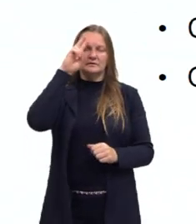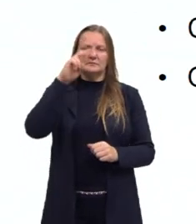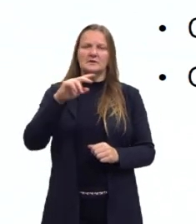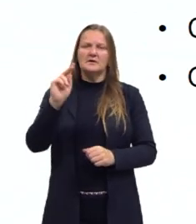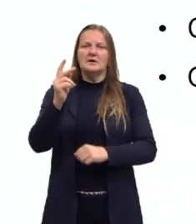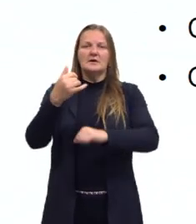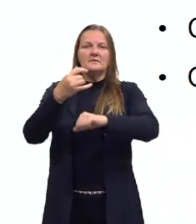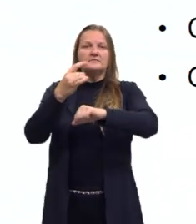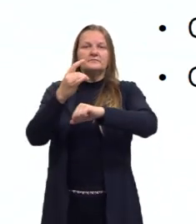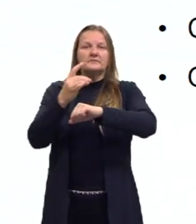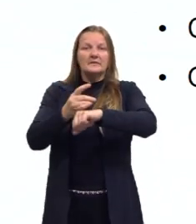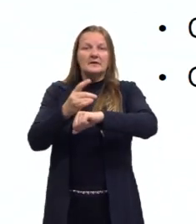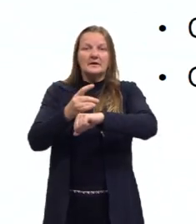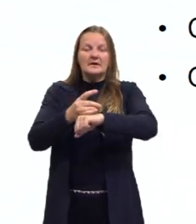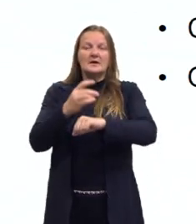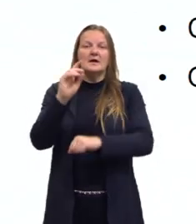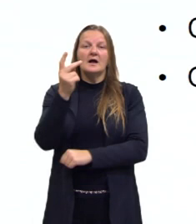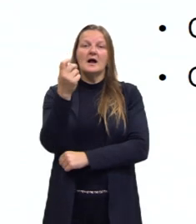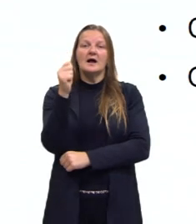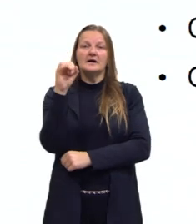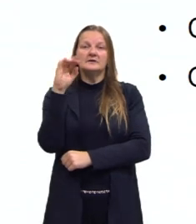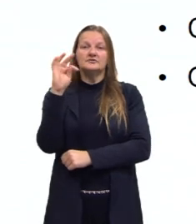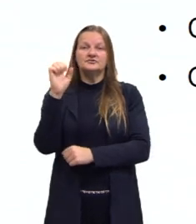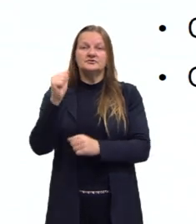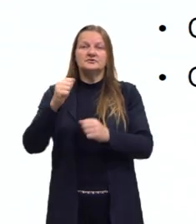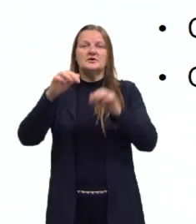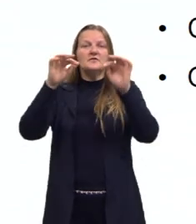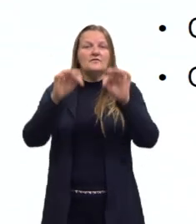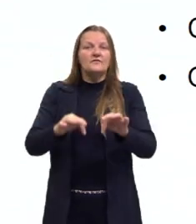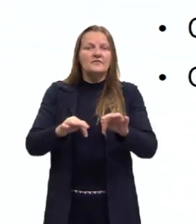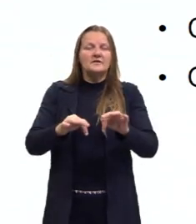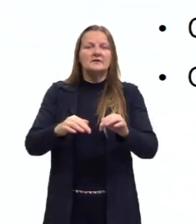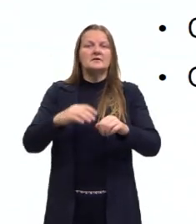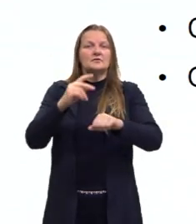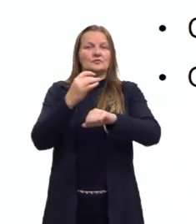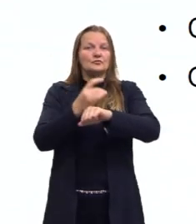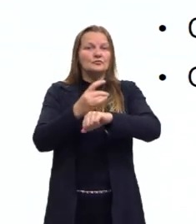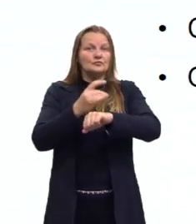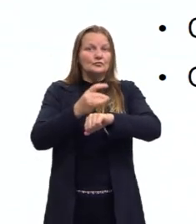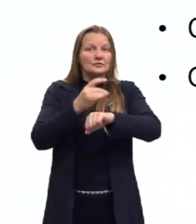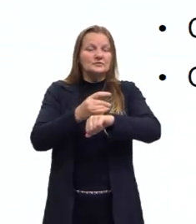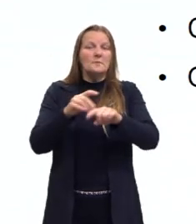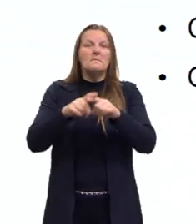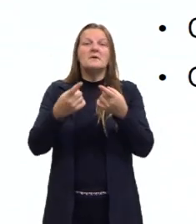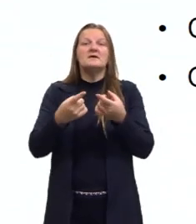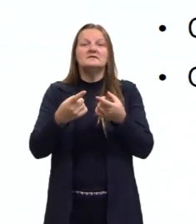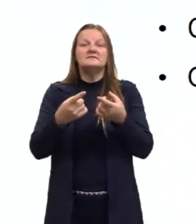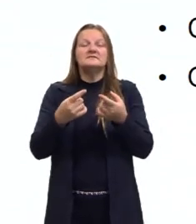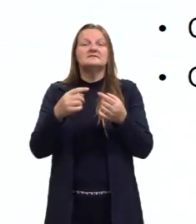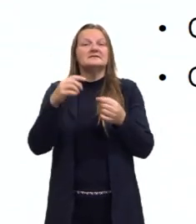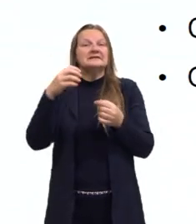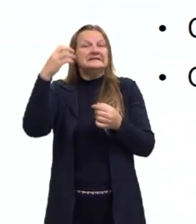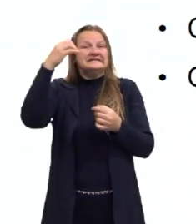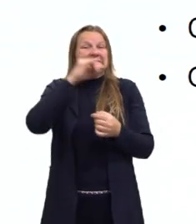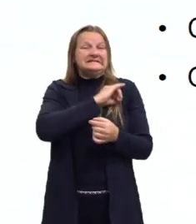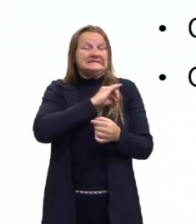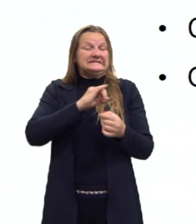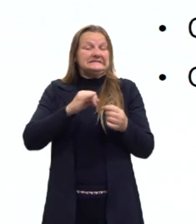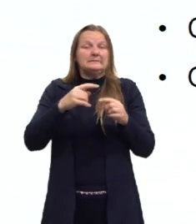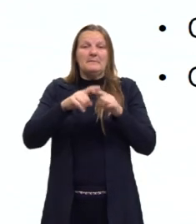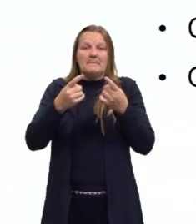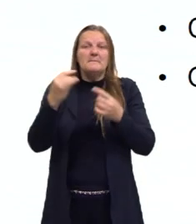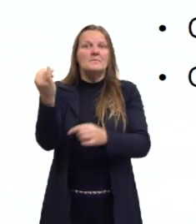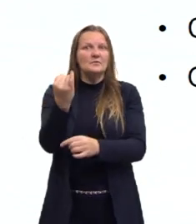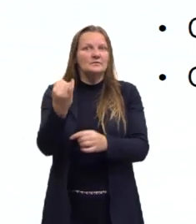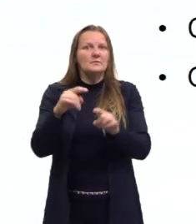haitiana, que acabou com o antigo regime e com a escravidão lá no Haiti, mas, ao mesmo tempo, ela foi muito